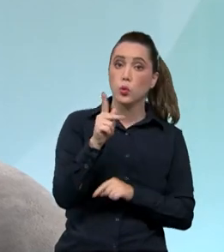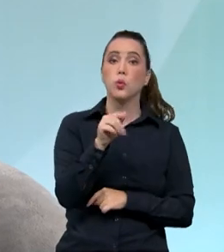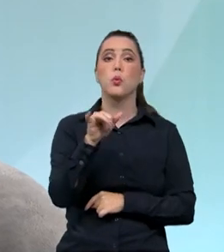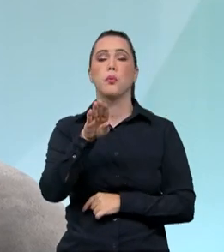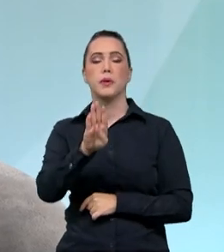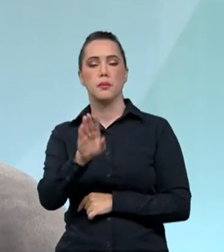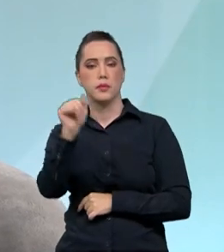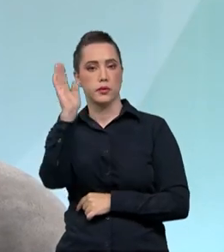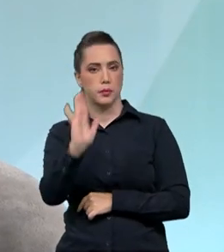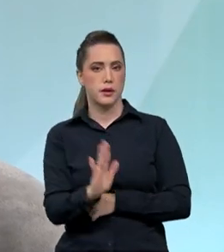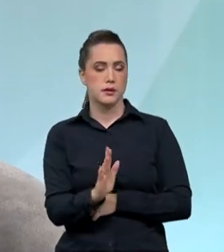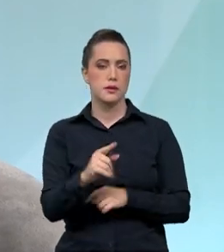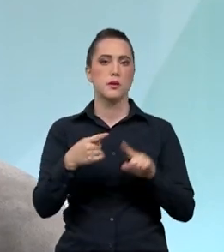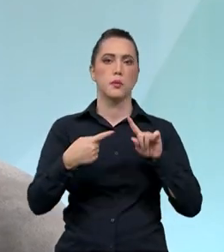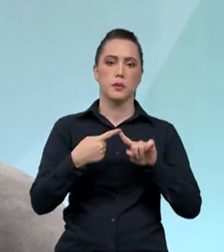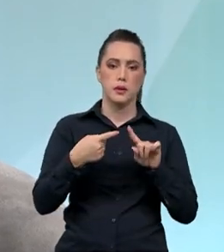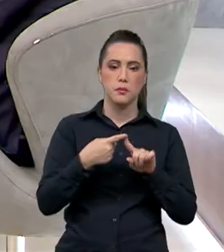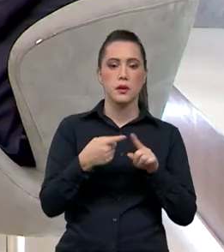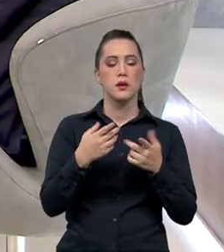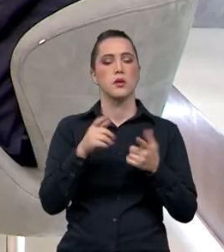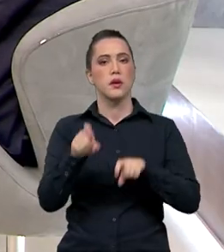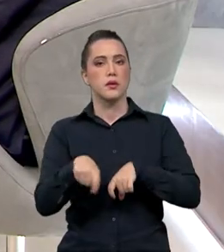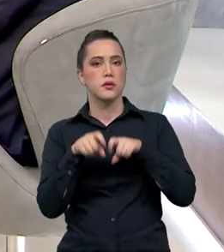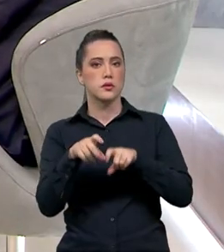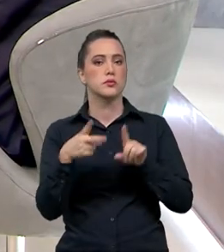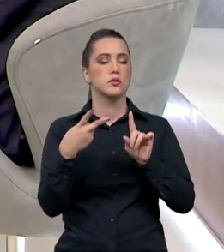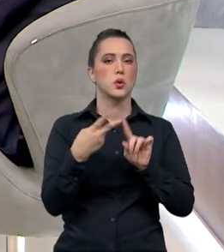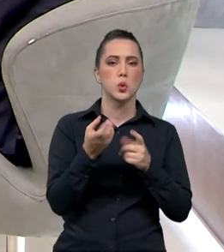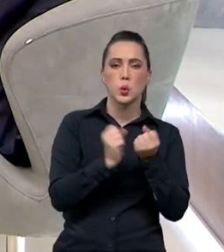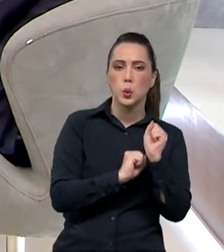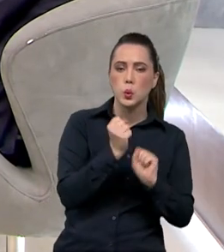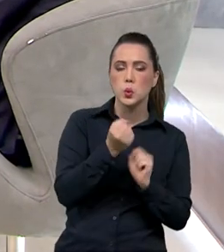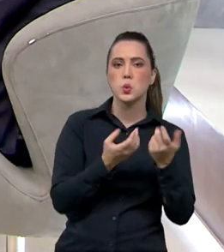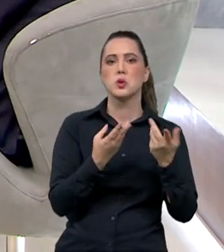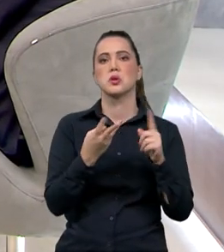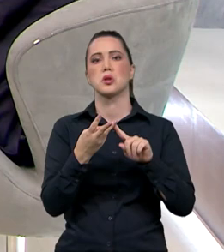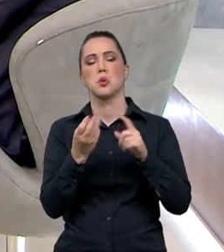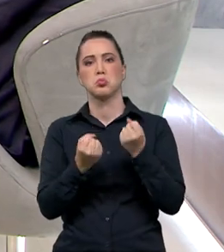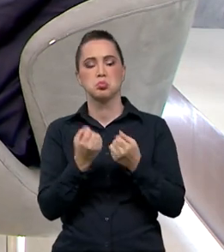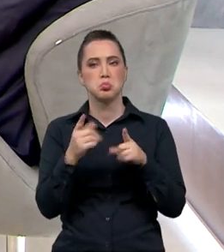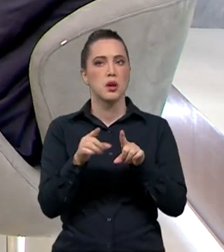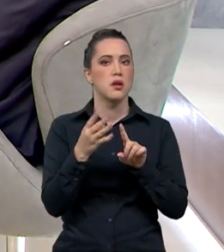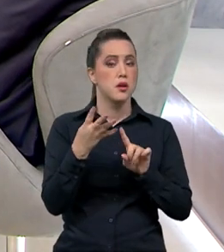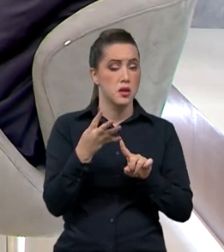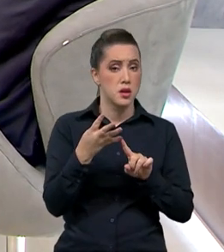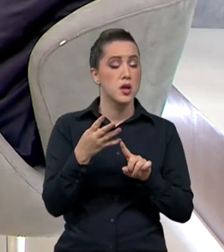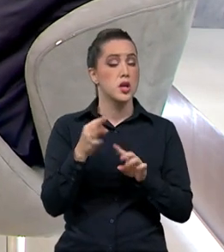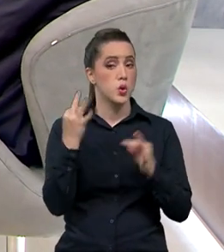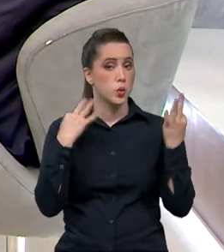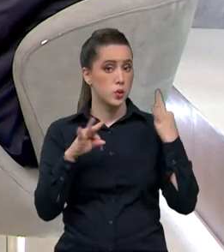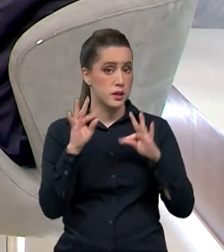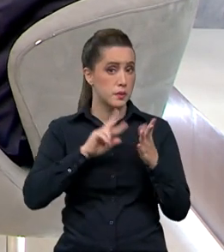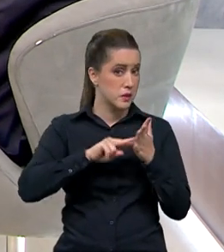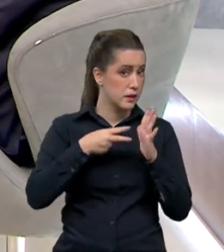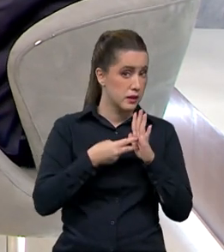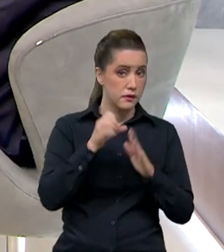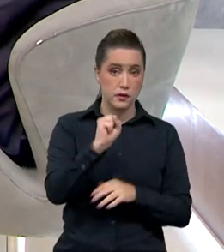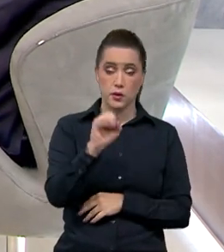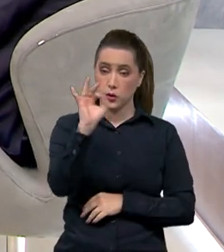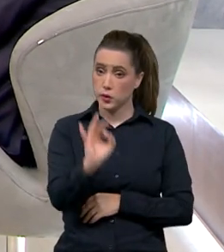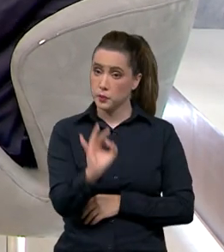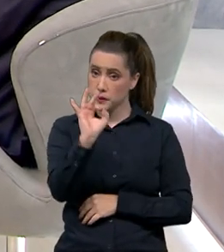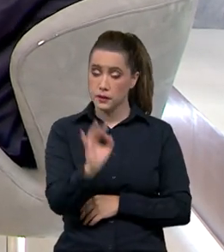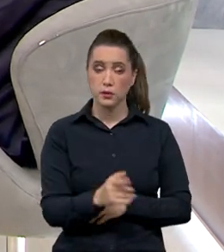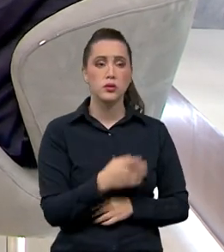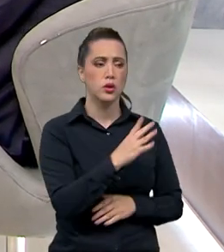mineração, da indústria automobilística, e o turismo brasileiro com 8%. Ou seja, vem crescendo nos últimos anos, não A participação. Vem